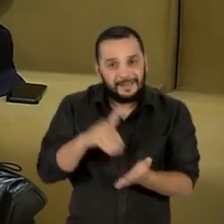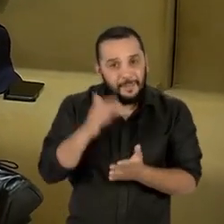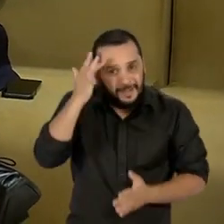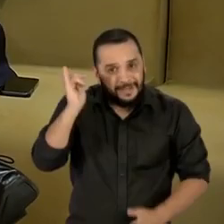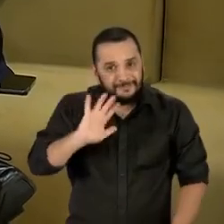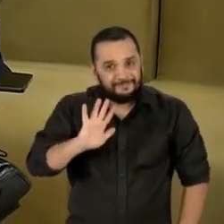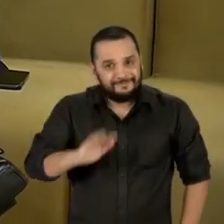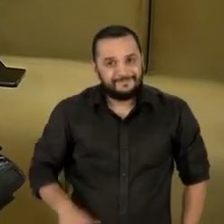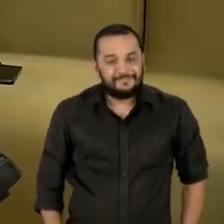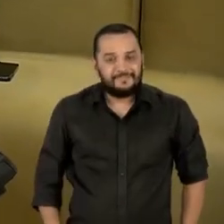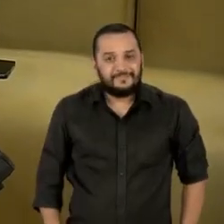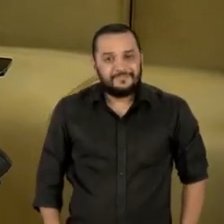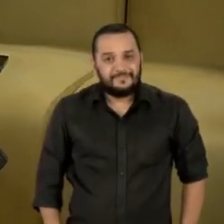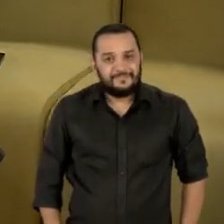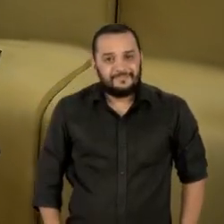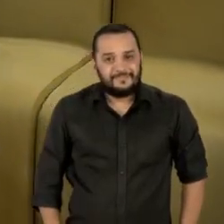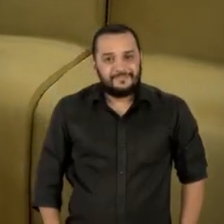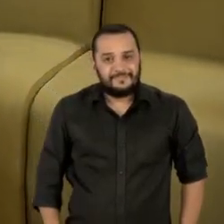amanhã